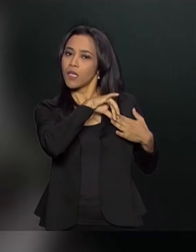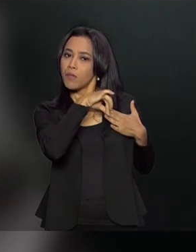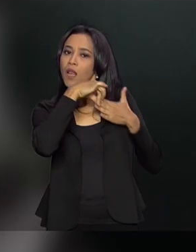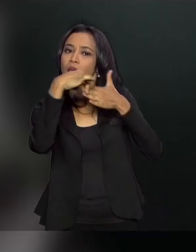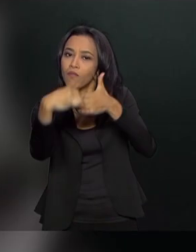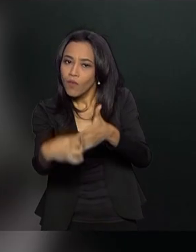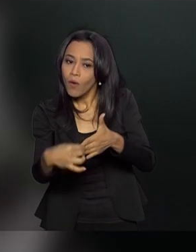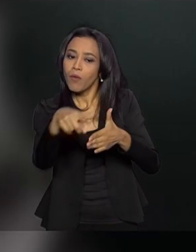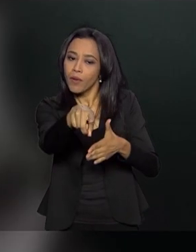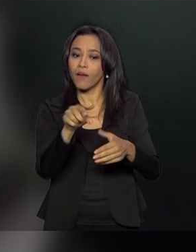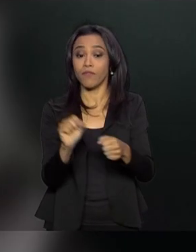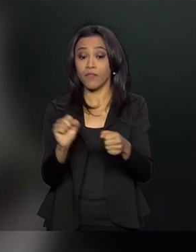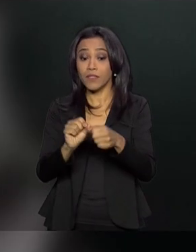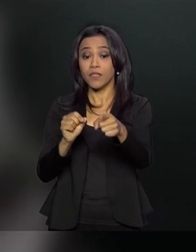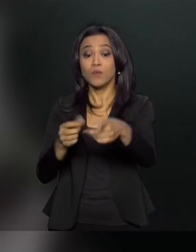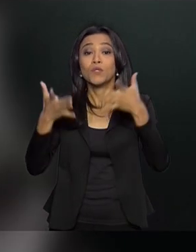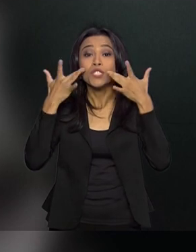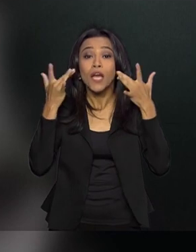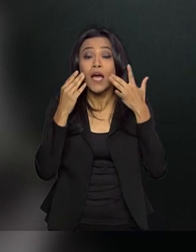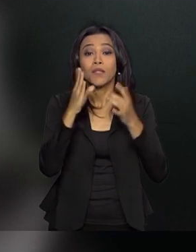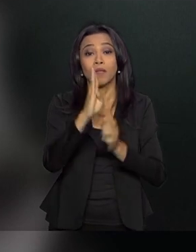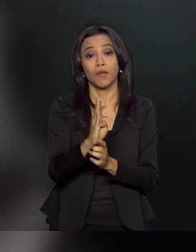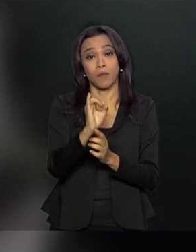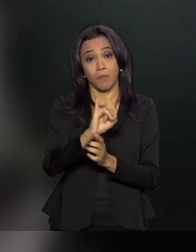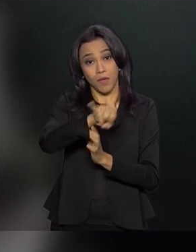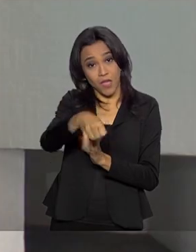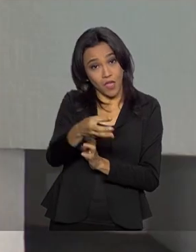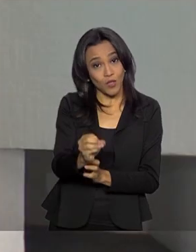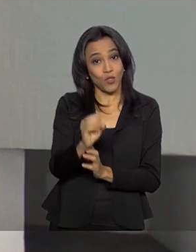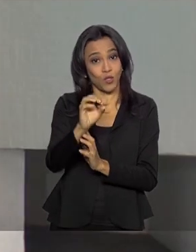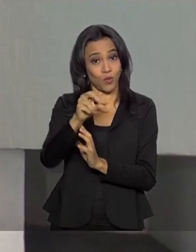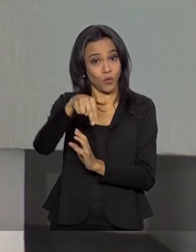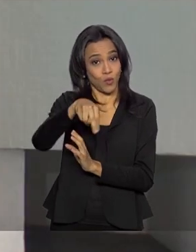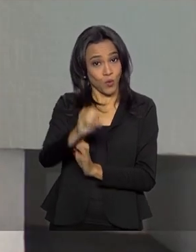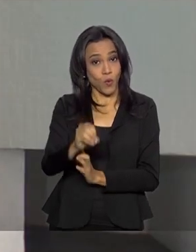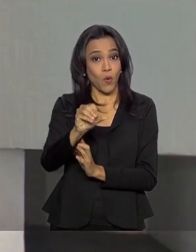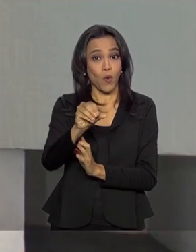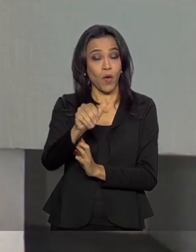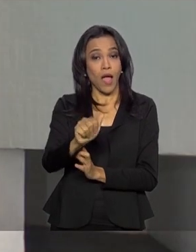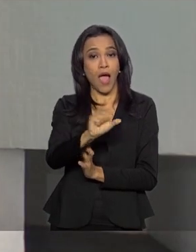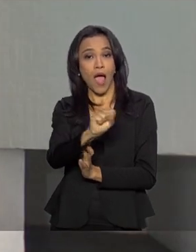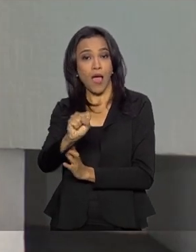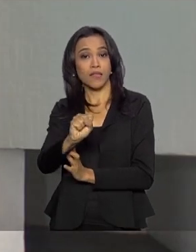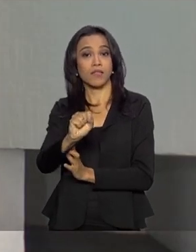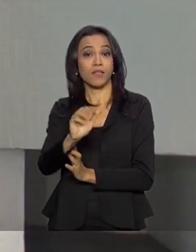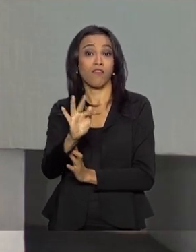Beijo no Asfalto. Porque a gente fazia as novelas da Tupi e ela me indicou.